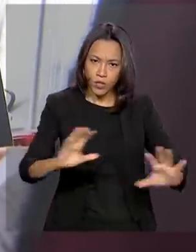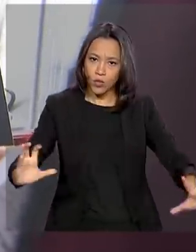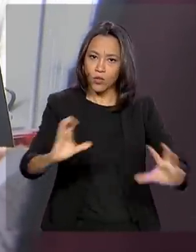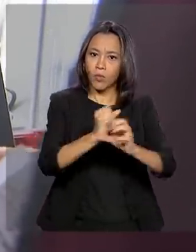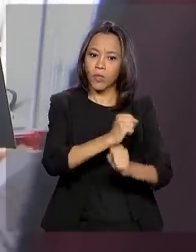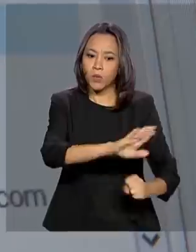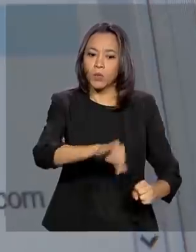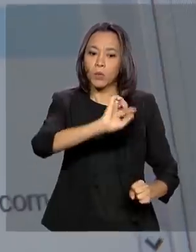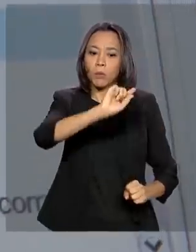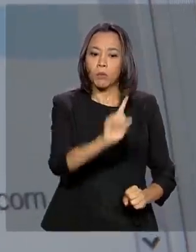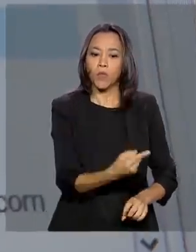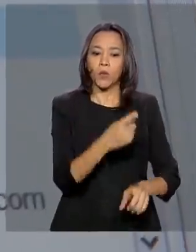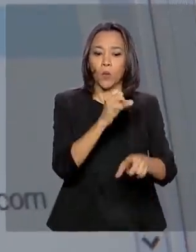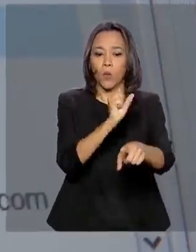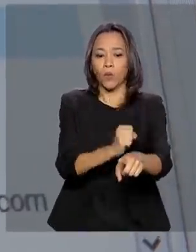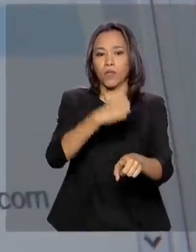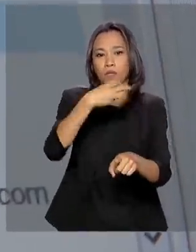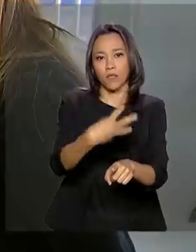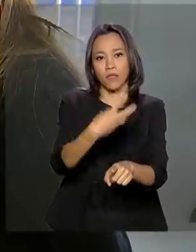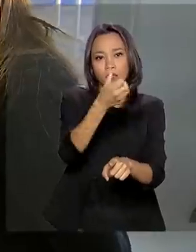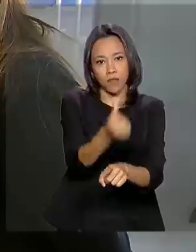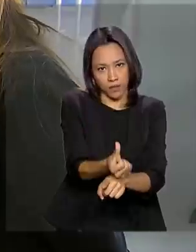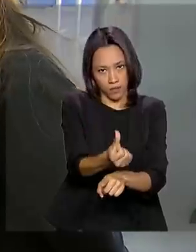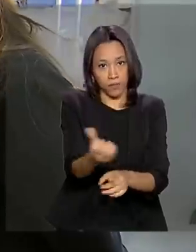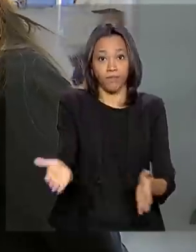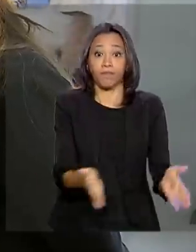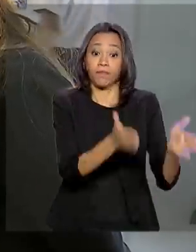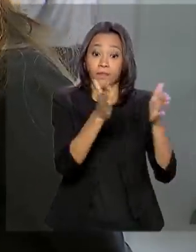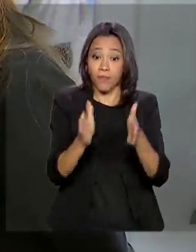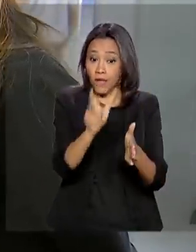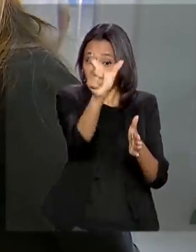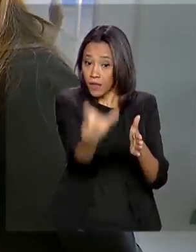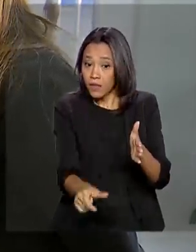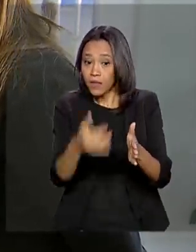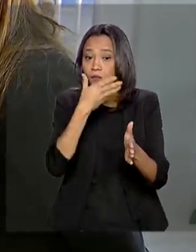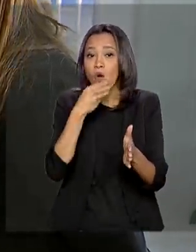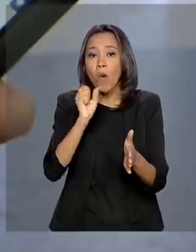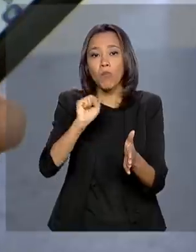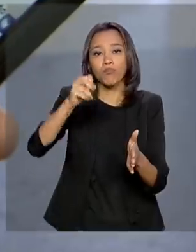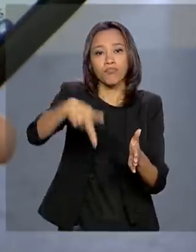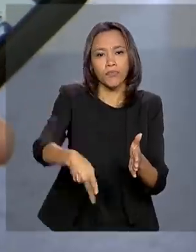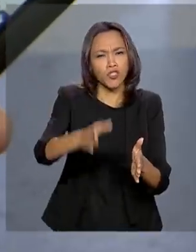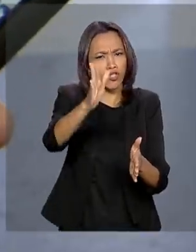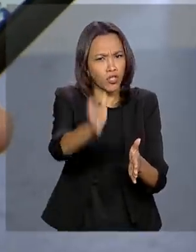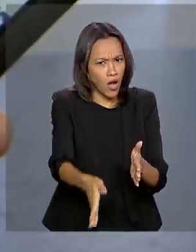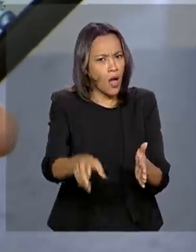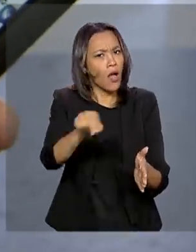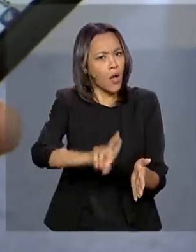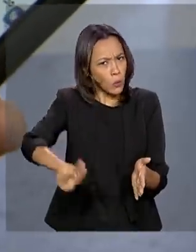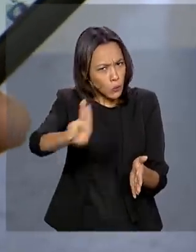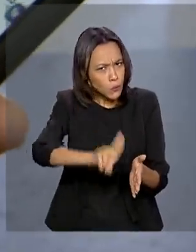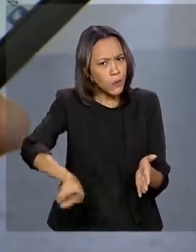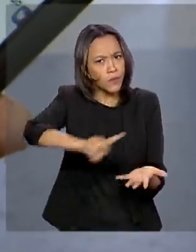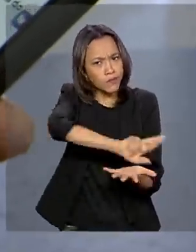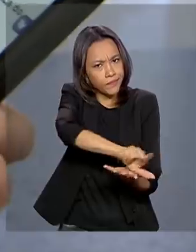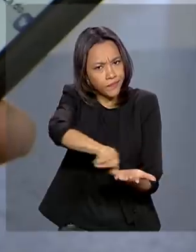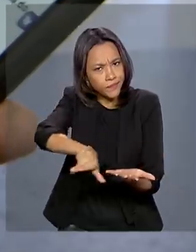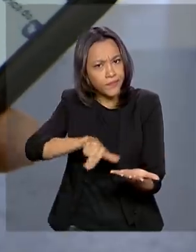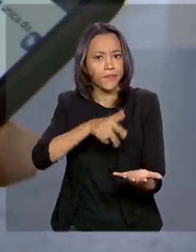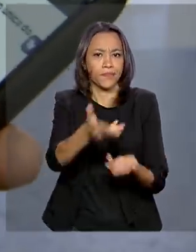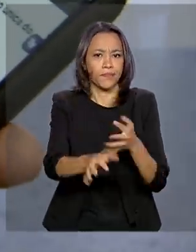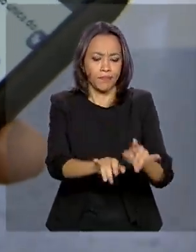de 1.836. Este aposentado, por exemplo, já faz uso de muitos deles,